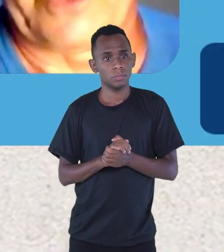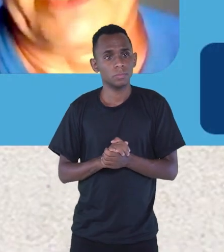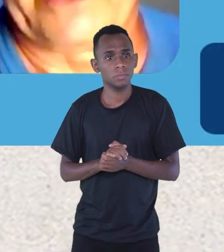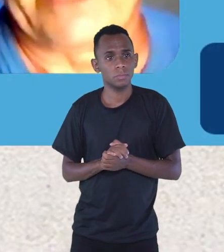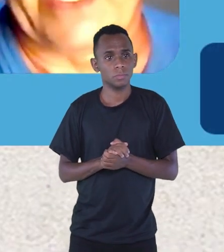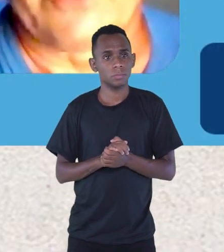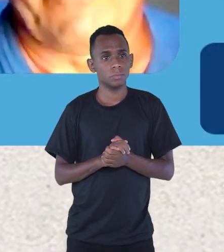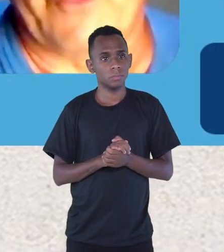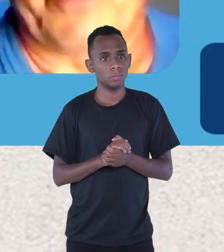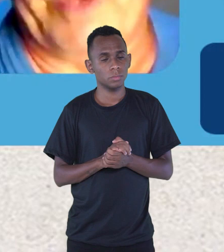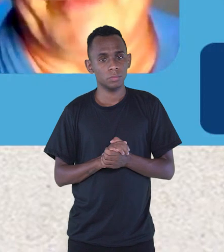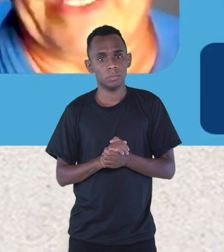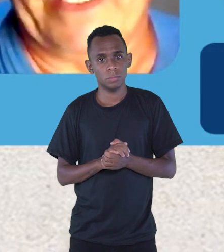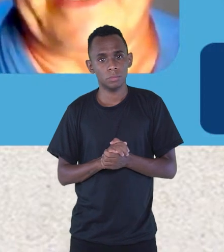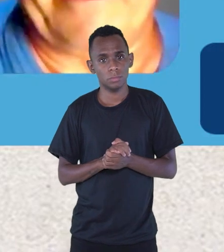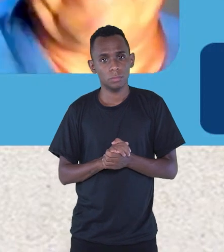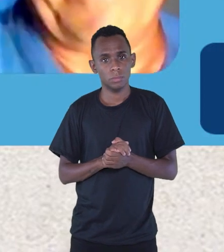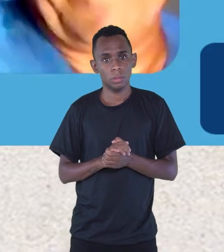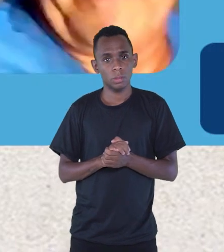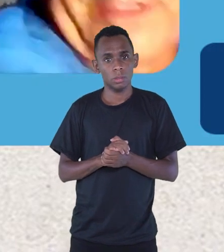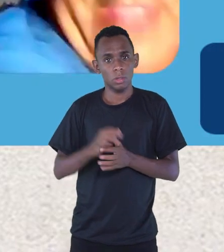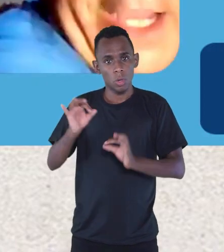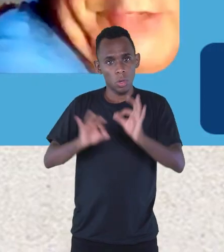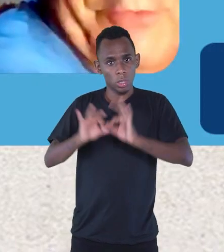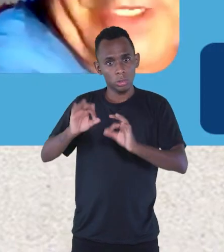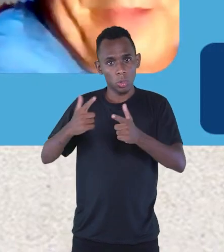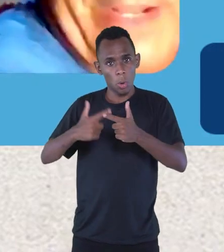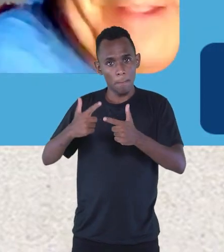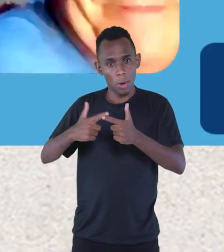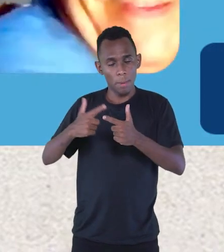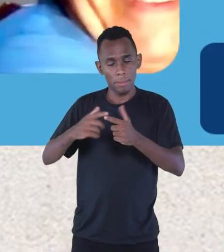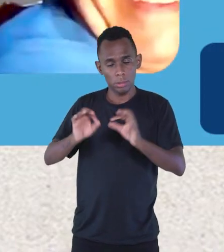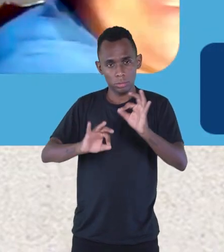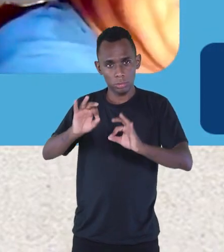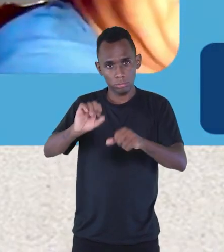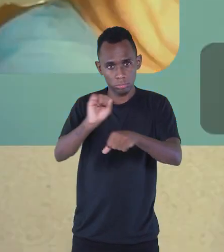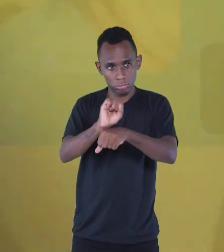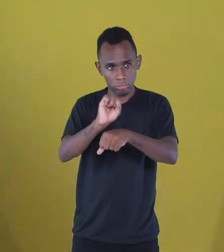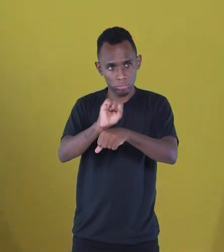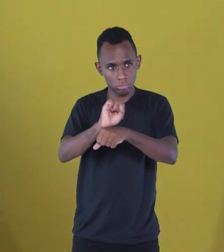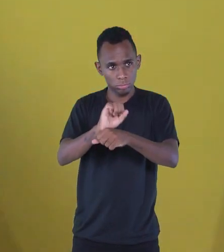Eu tenho que resolver um problema técnico aqui, espera aí.